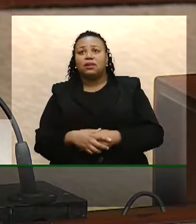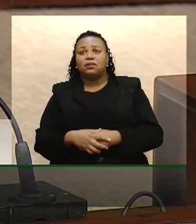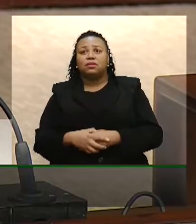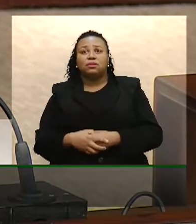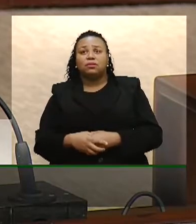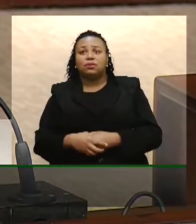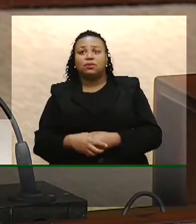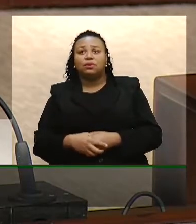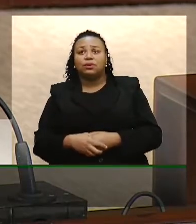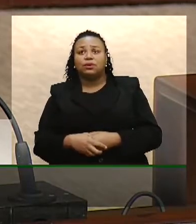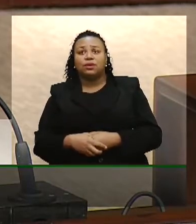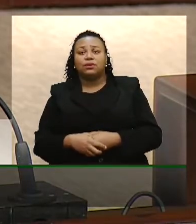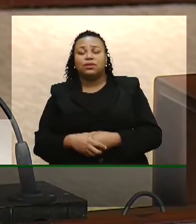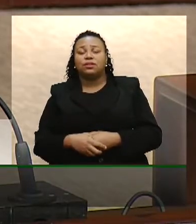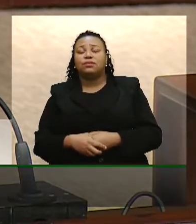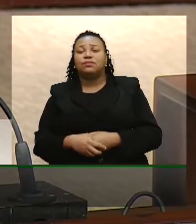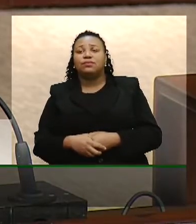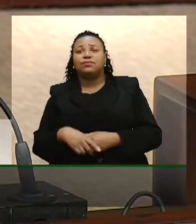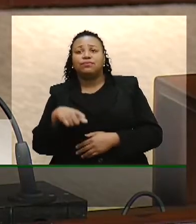que é parte